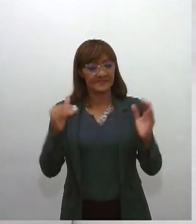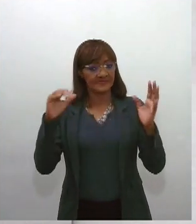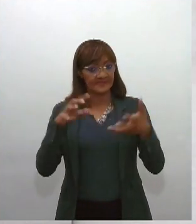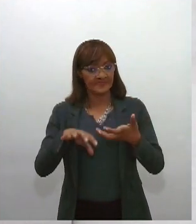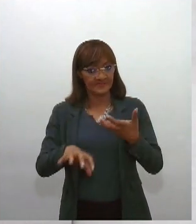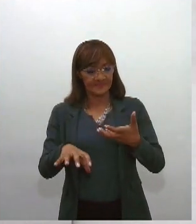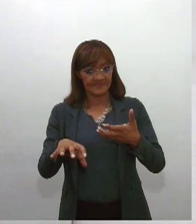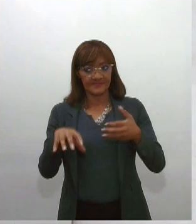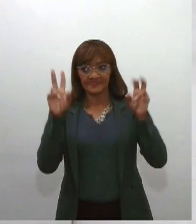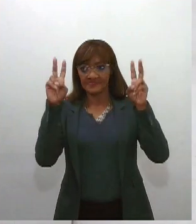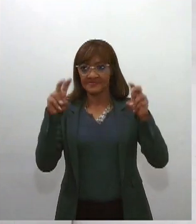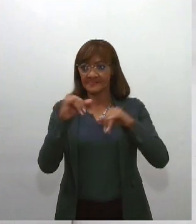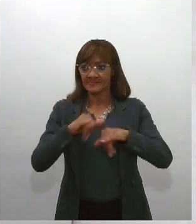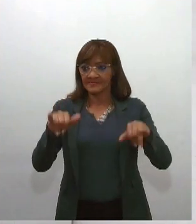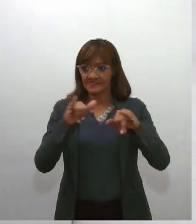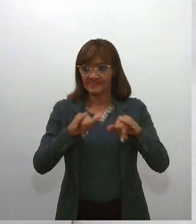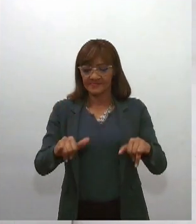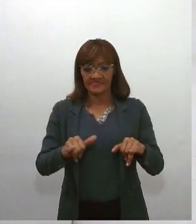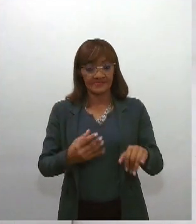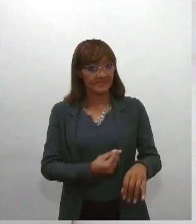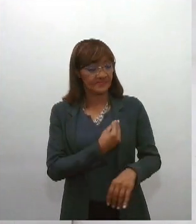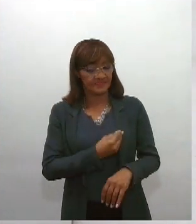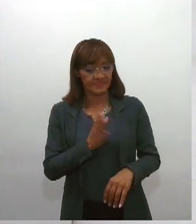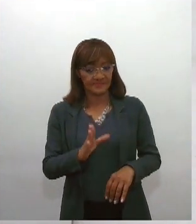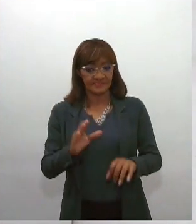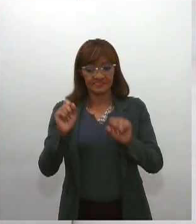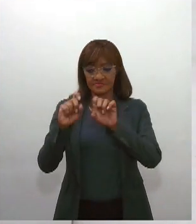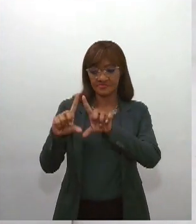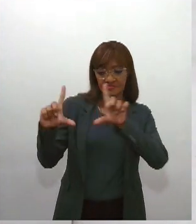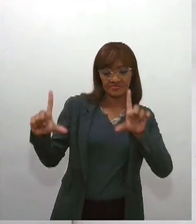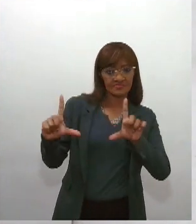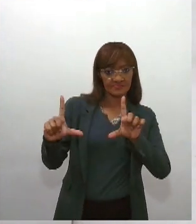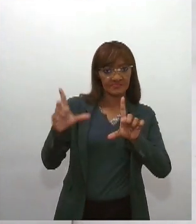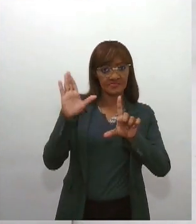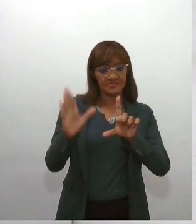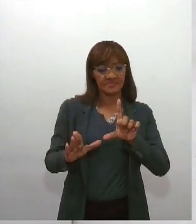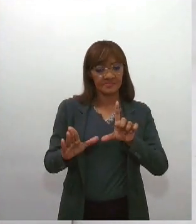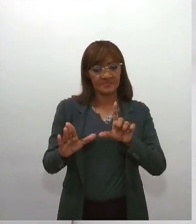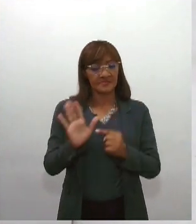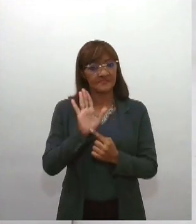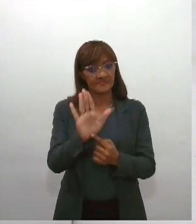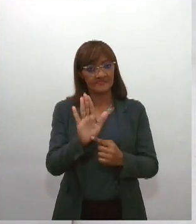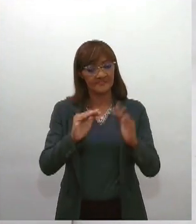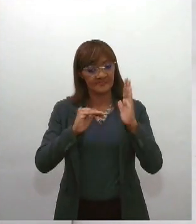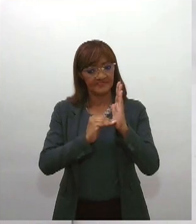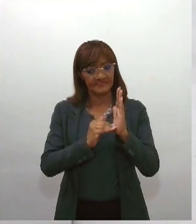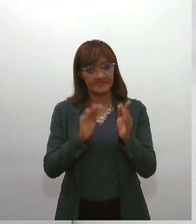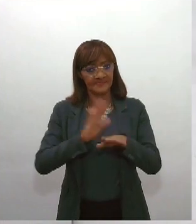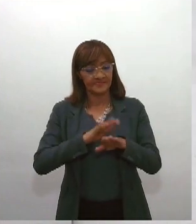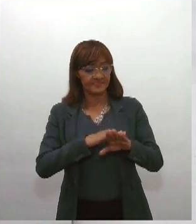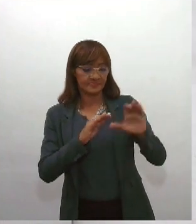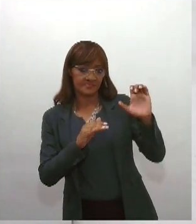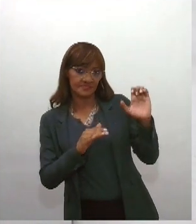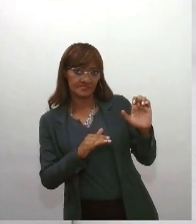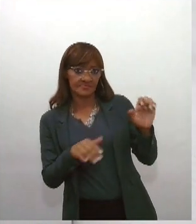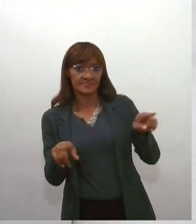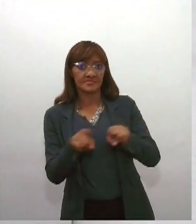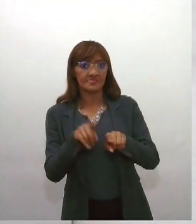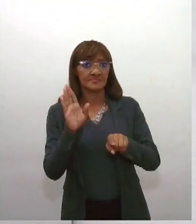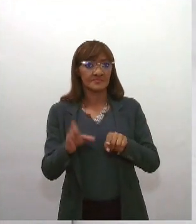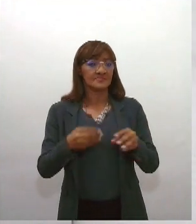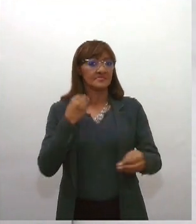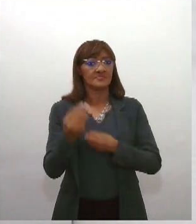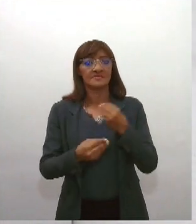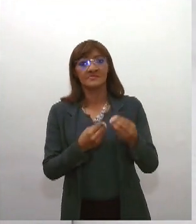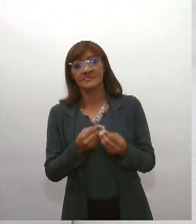quadrado centralizado, está a imagem do Congresso Nacional. E do meu lado esquerdo, há uma TV na parede, onde irão aparecer